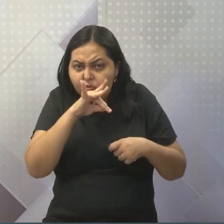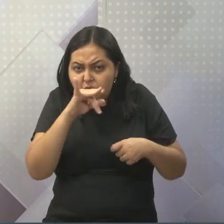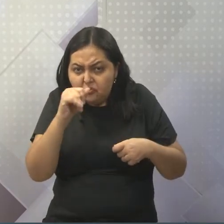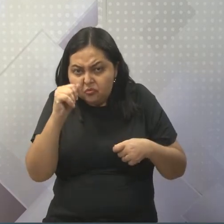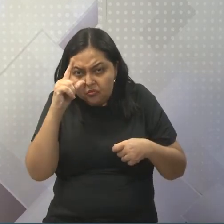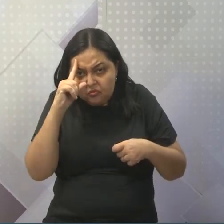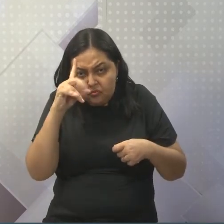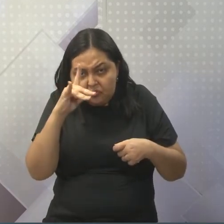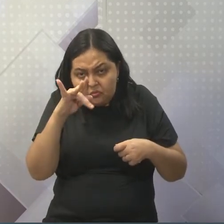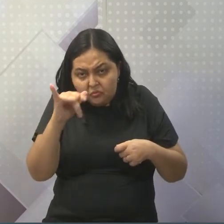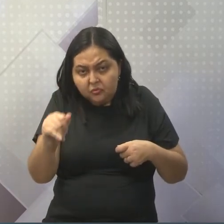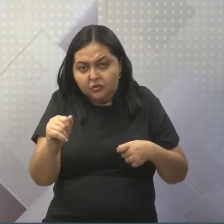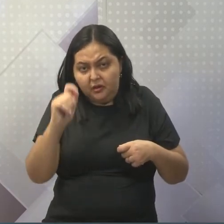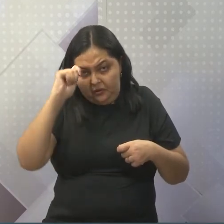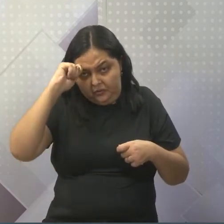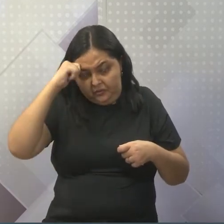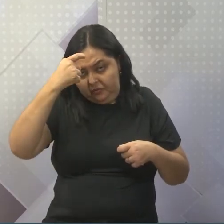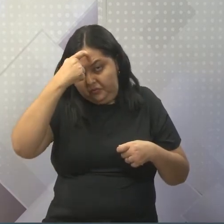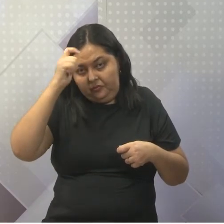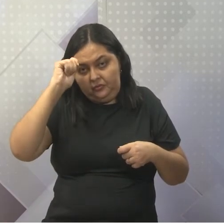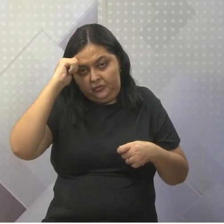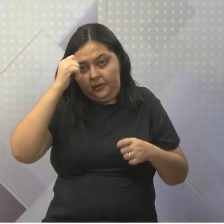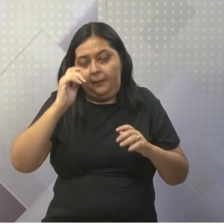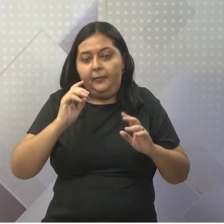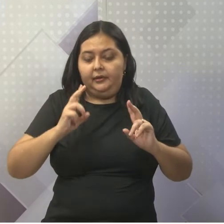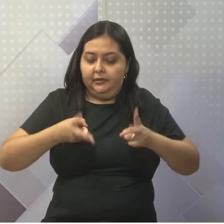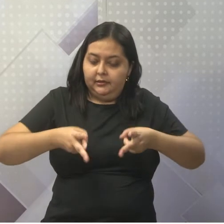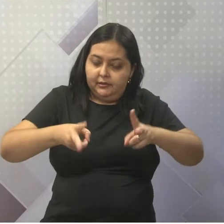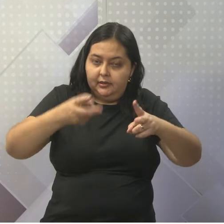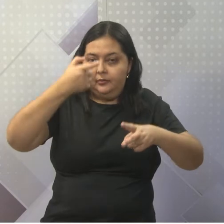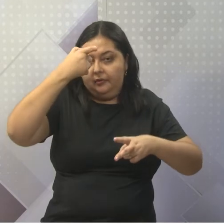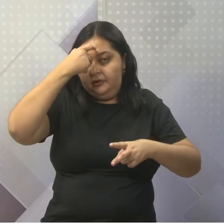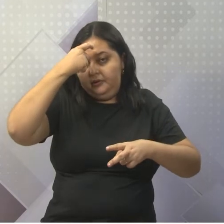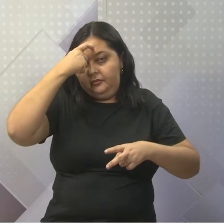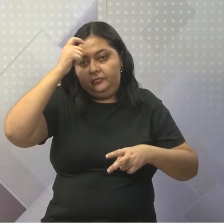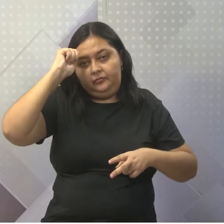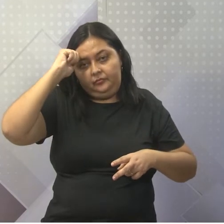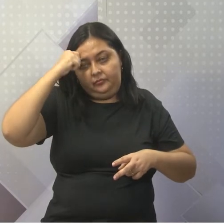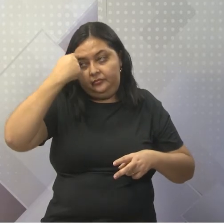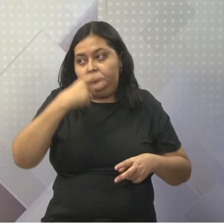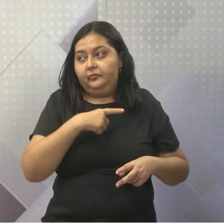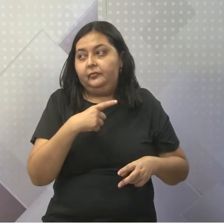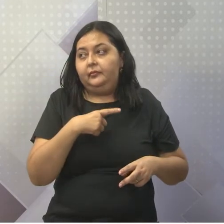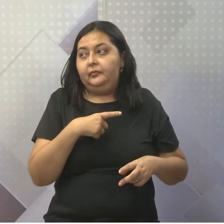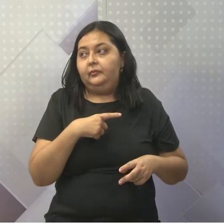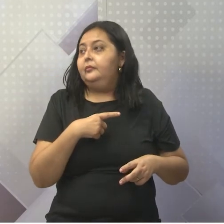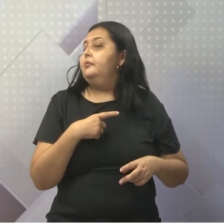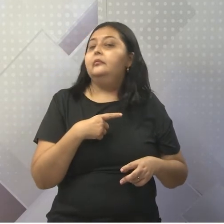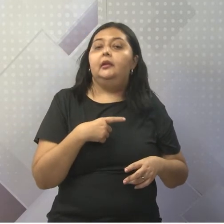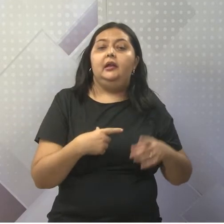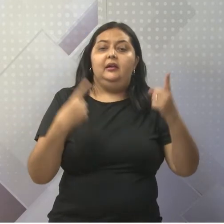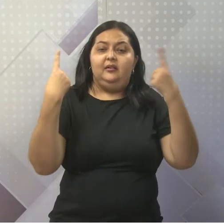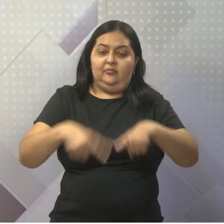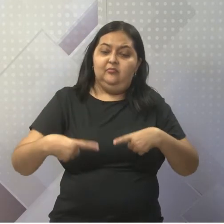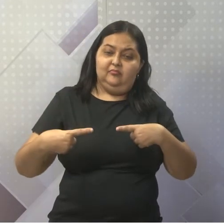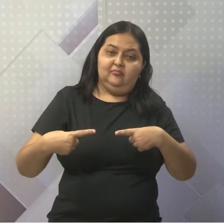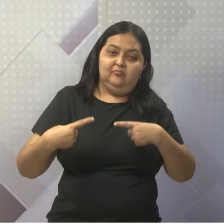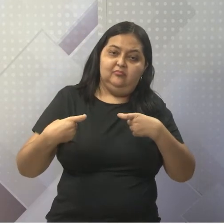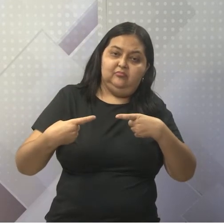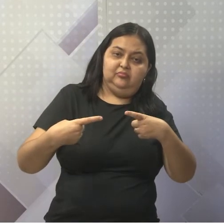vivermos diariamente uma consciência humana. Nós temos aqui alguns dos principais conflitos herdados como